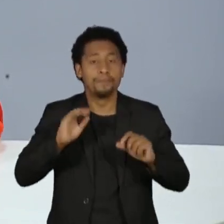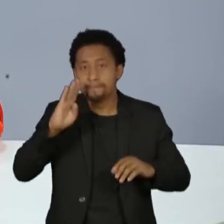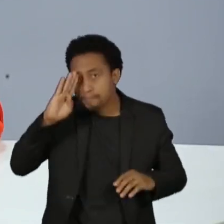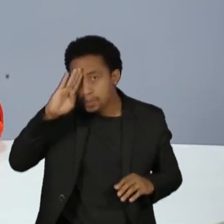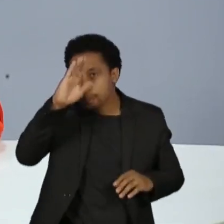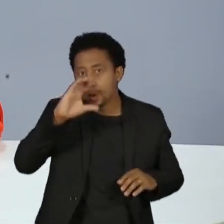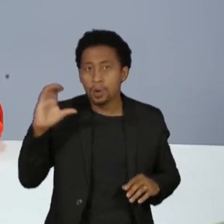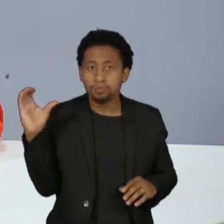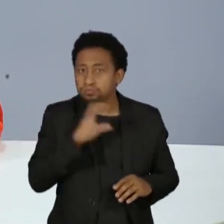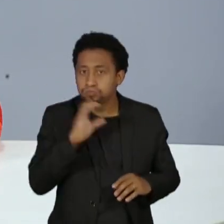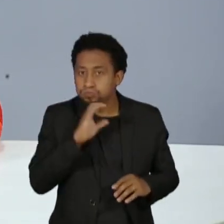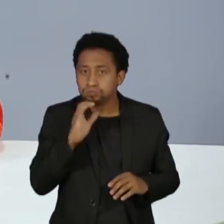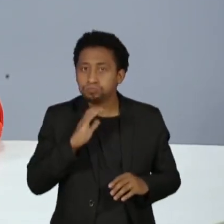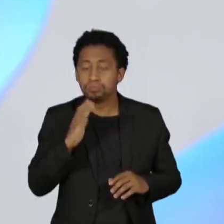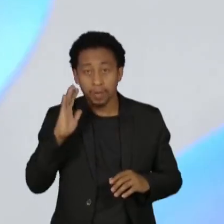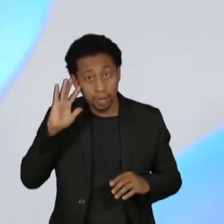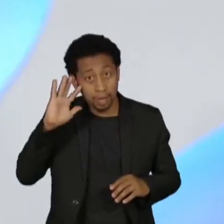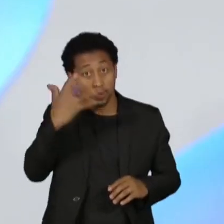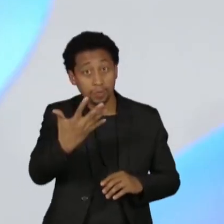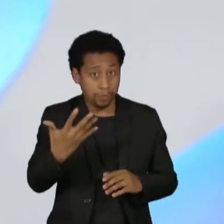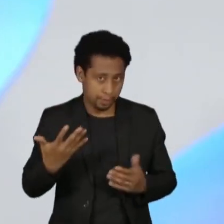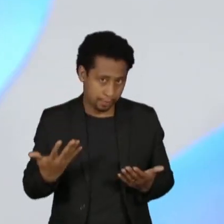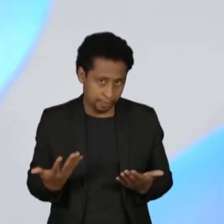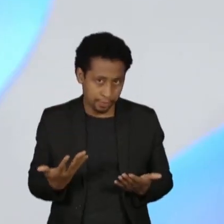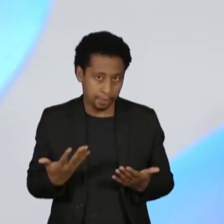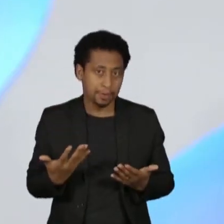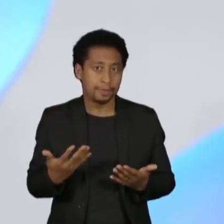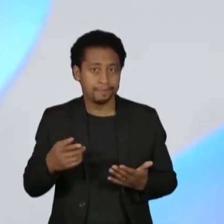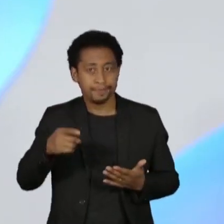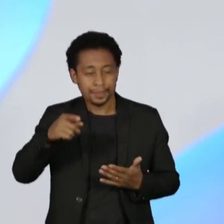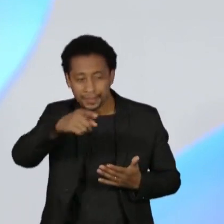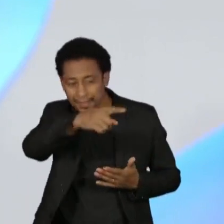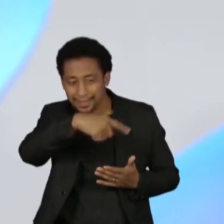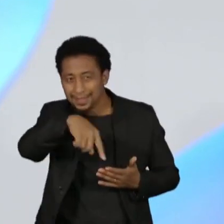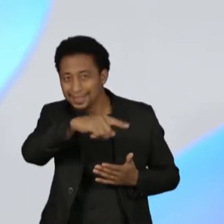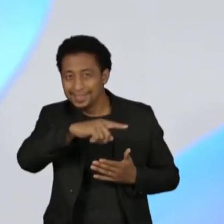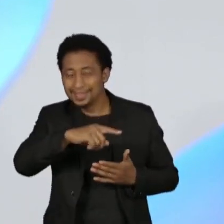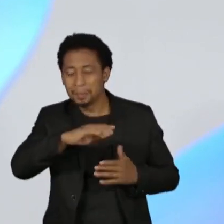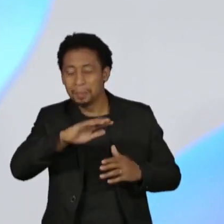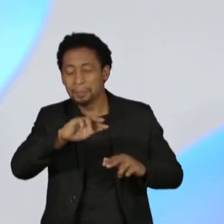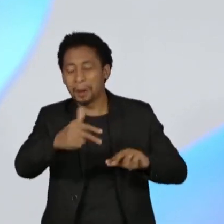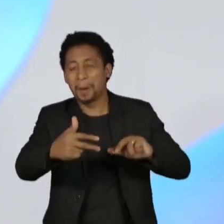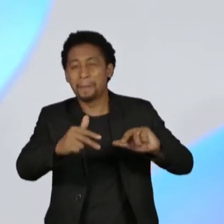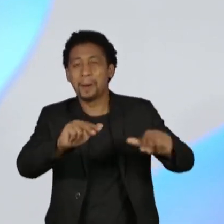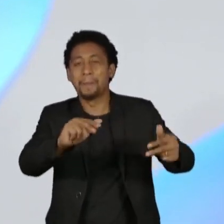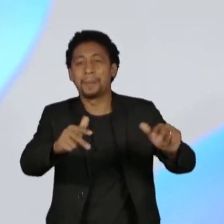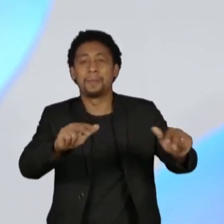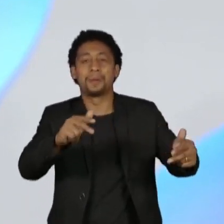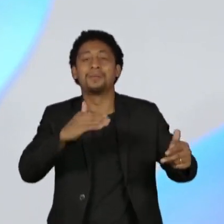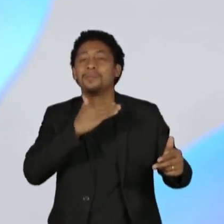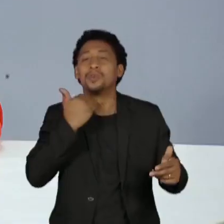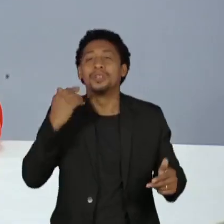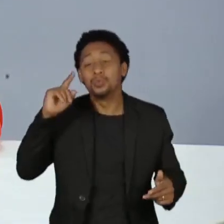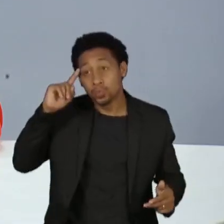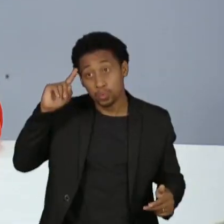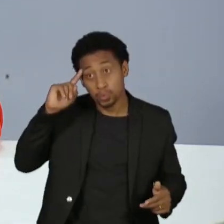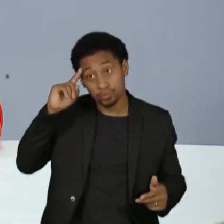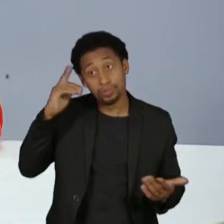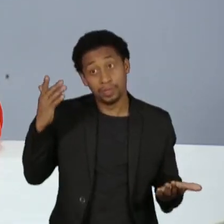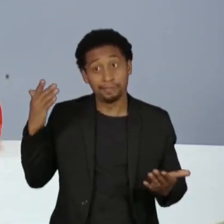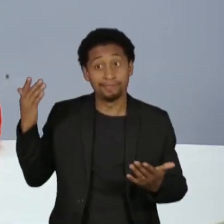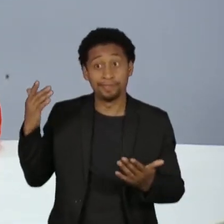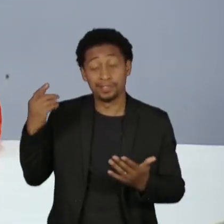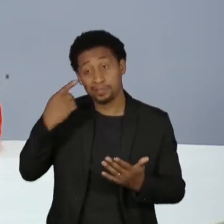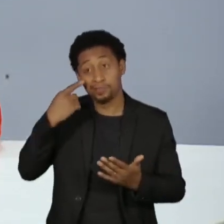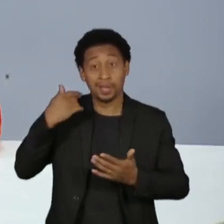os Yanomami? Tirar os indígenas que estão morrendo todos os dias, é notícia que a gente recebe.